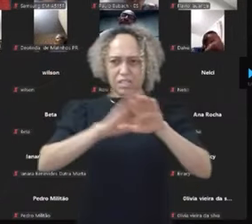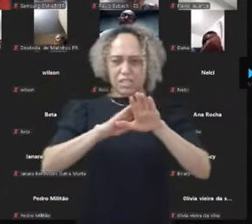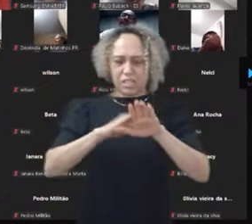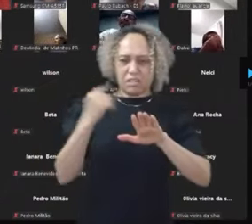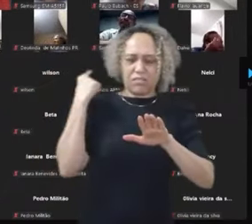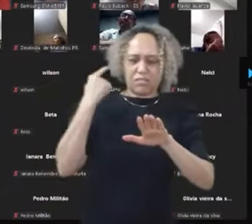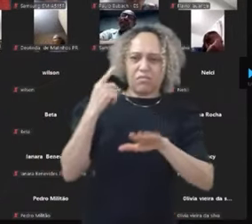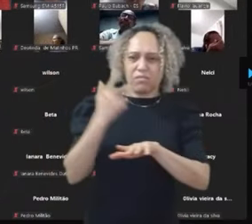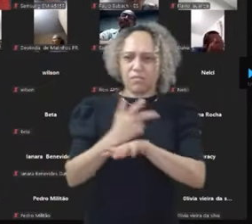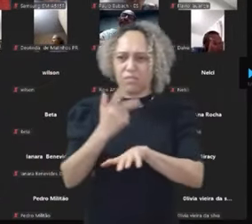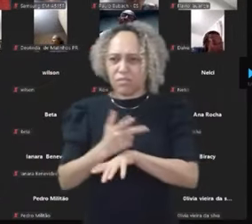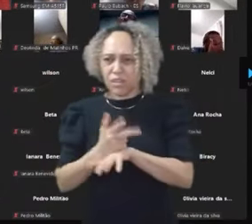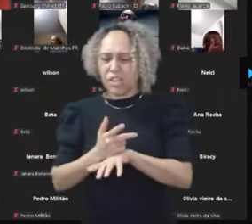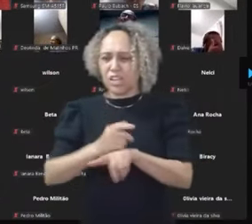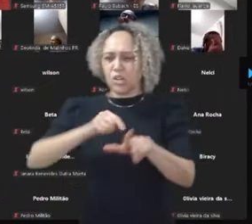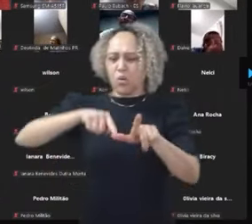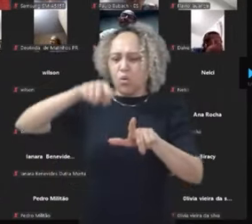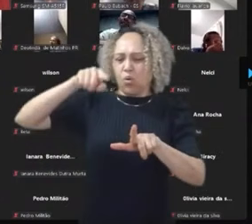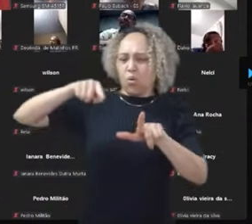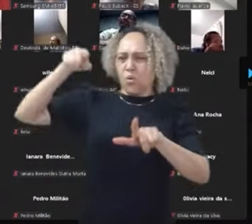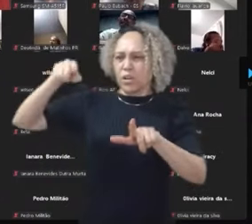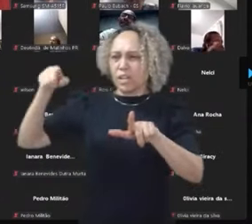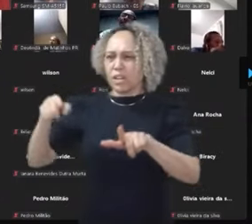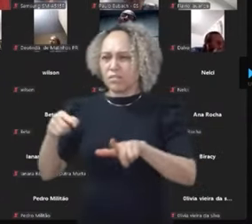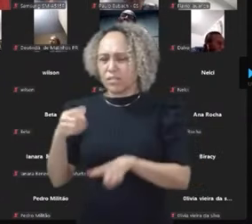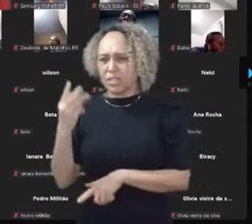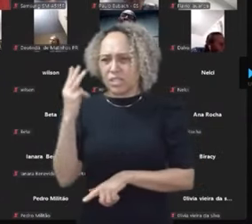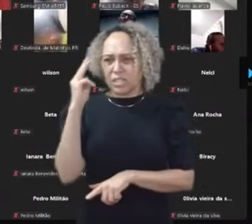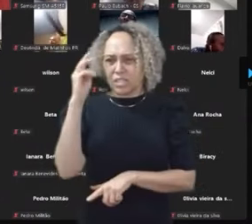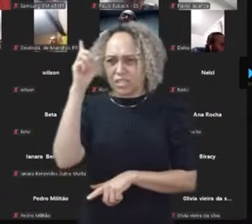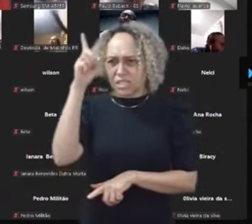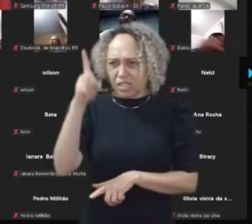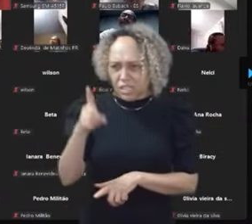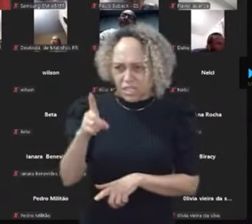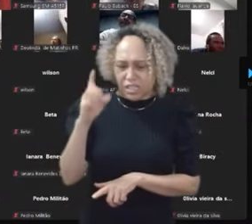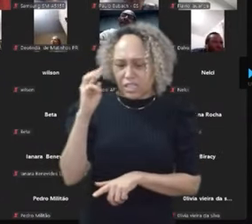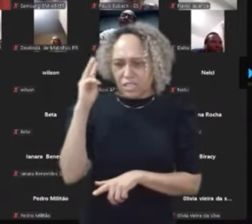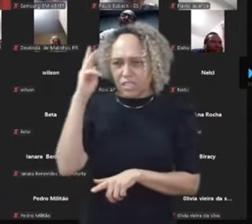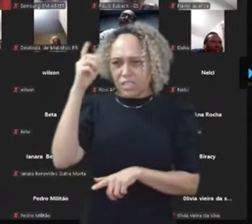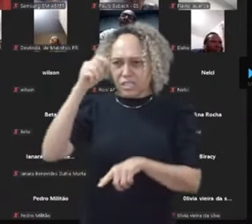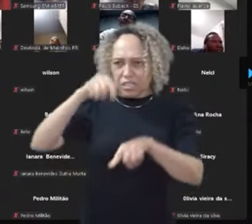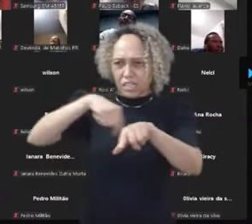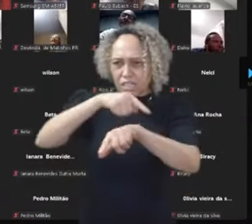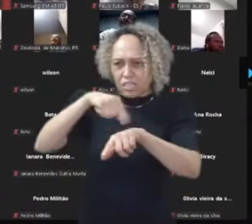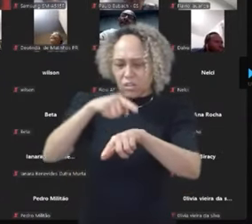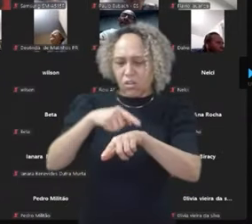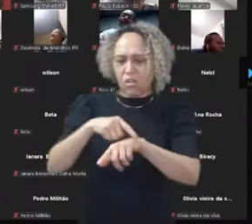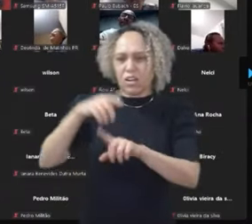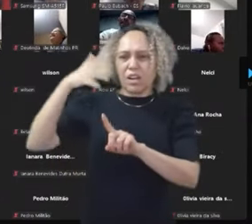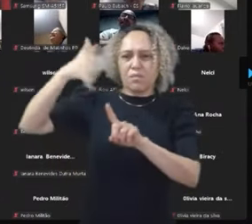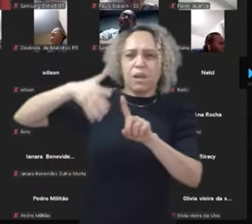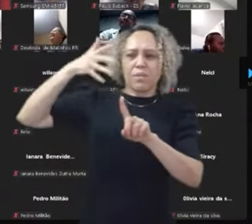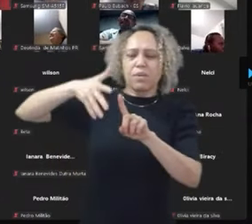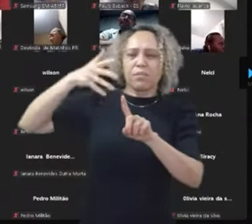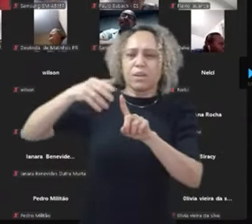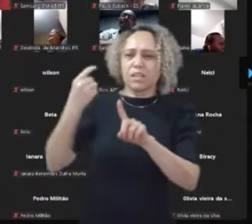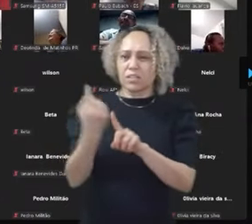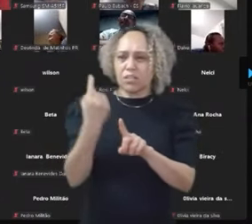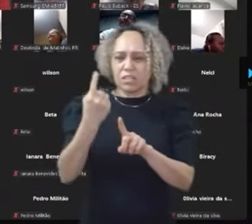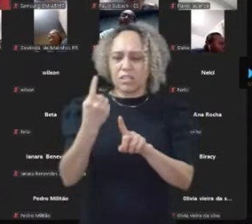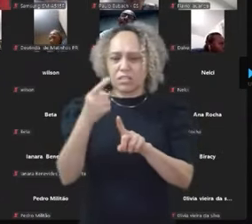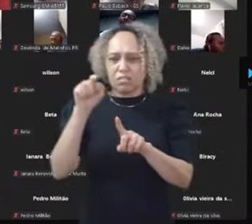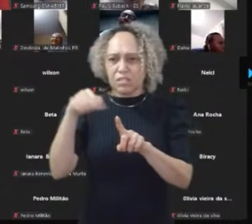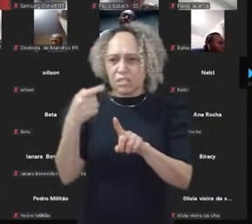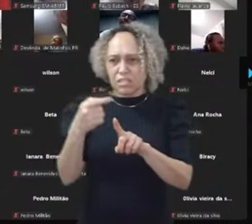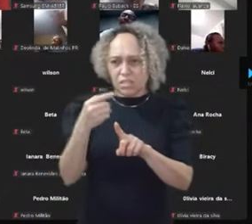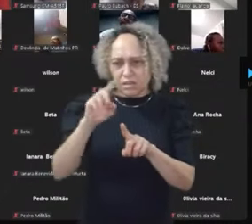vídeos, etc, etc. E ele ficava por três horas. Uma hora e meia, duas horas, ele falava sozinho e depois ele abria pra perguntas à imprensa. Então, enquanto